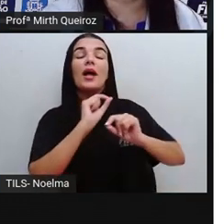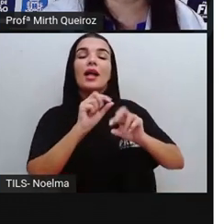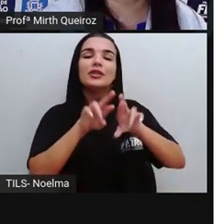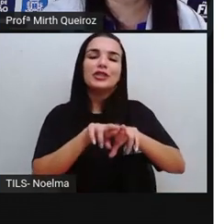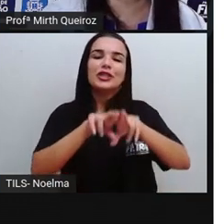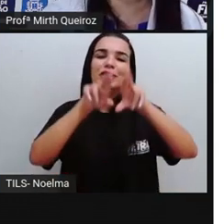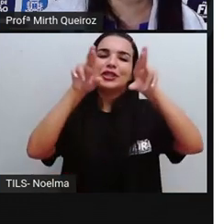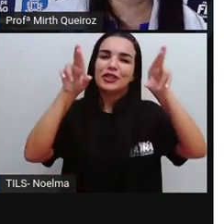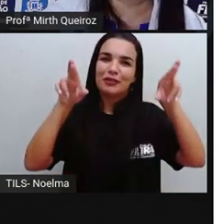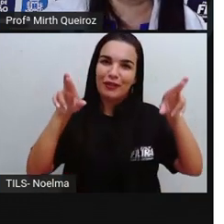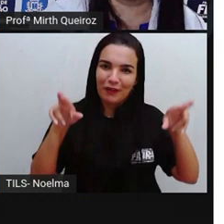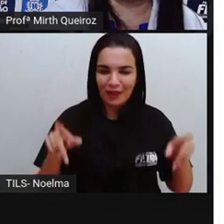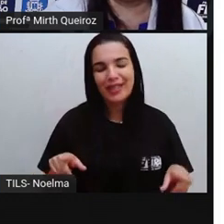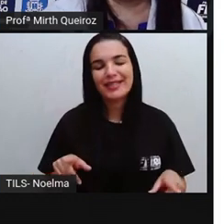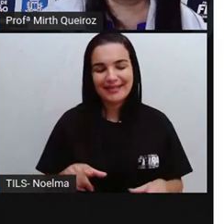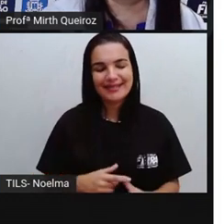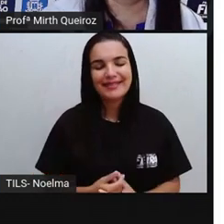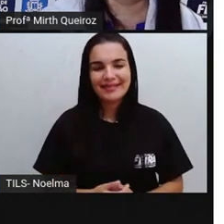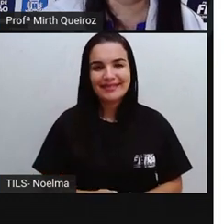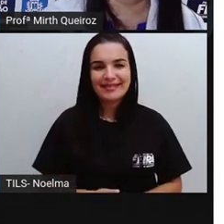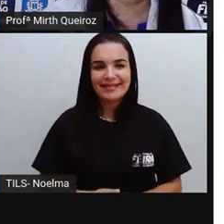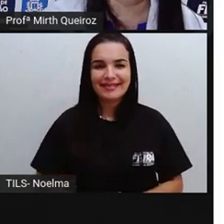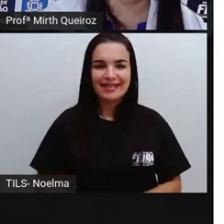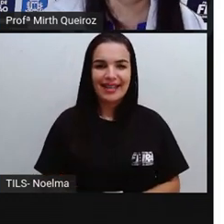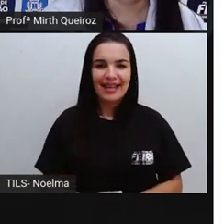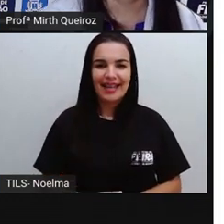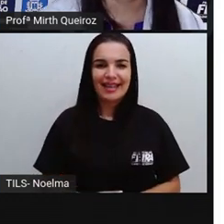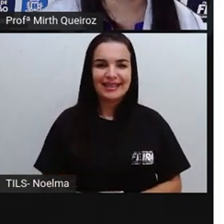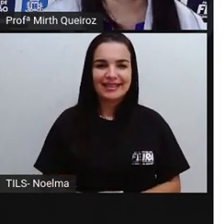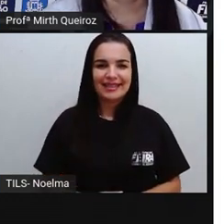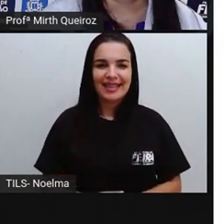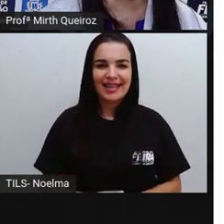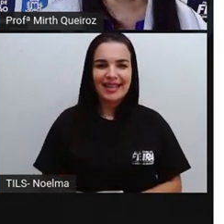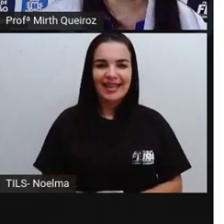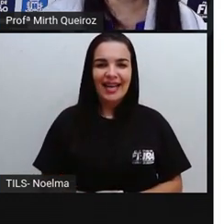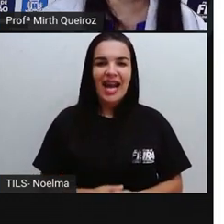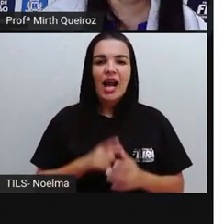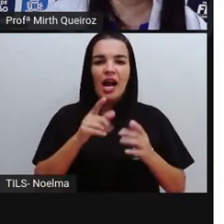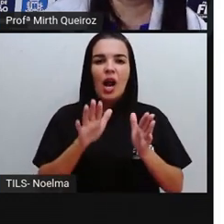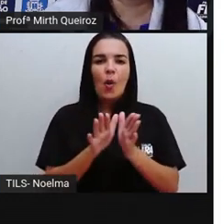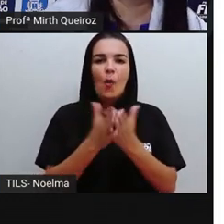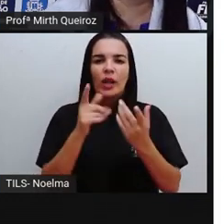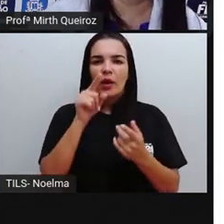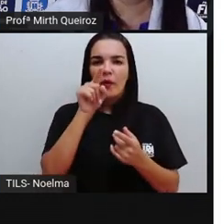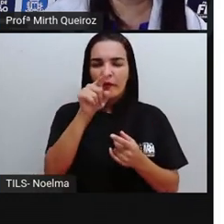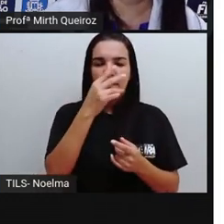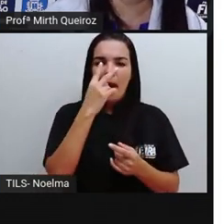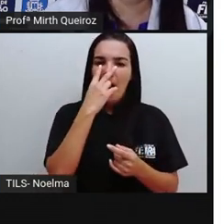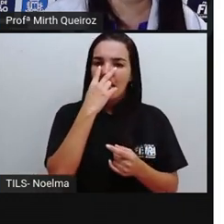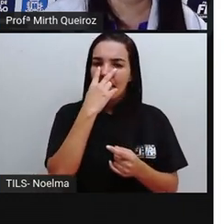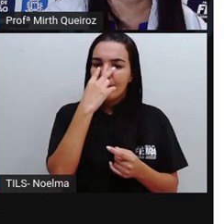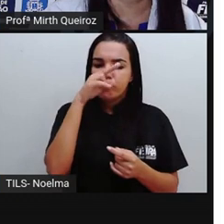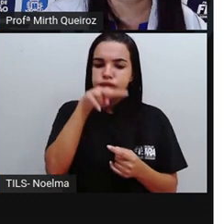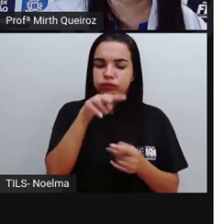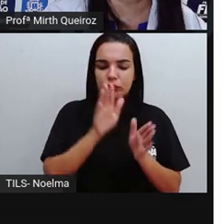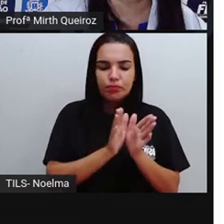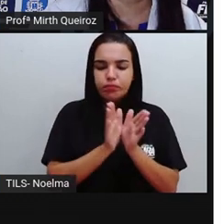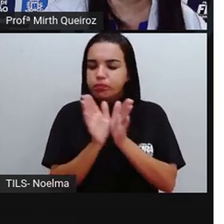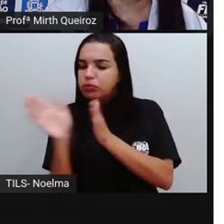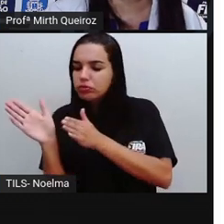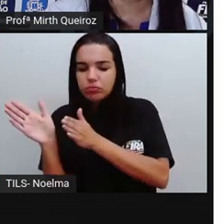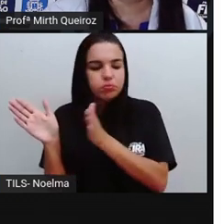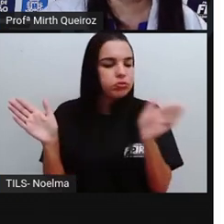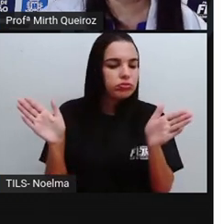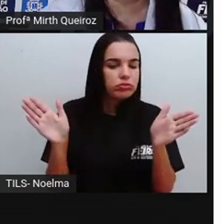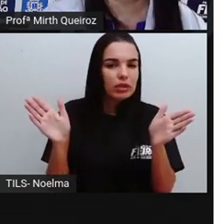você muda o modo de observar as coisas,